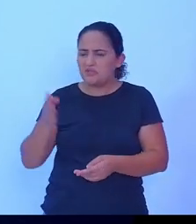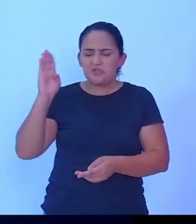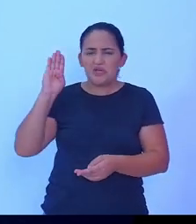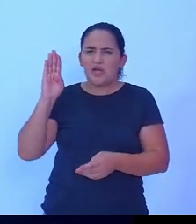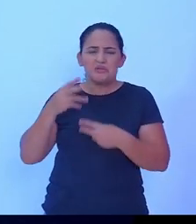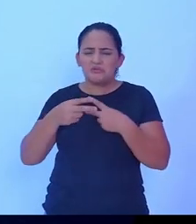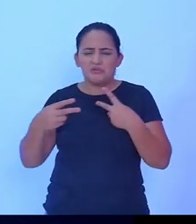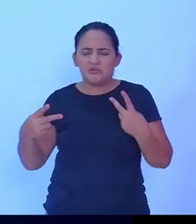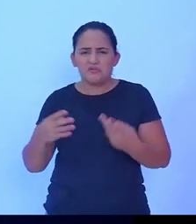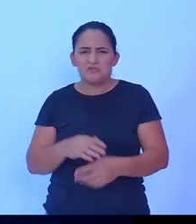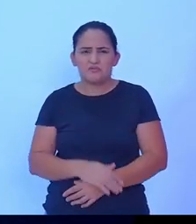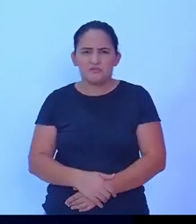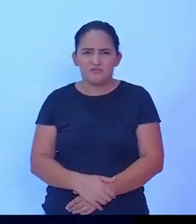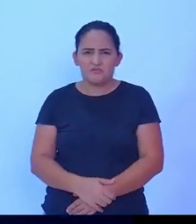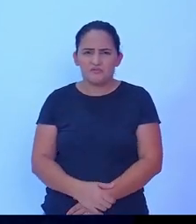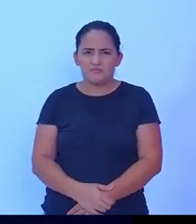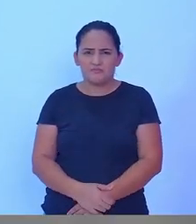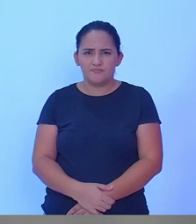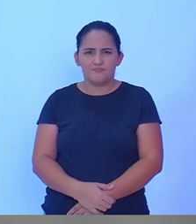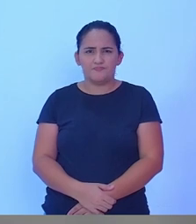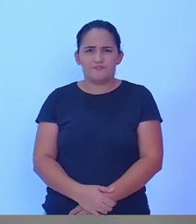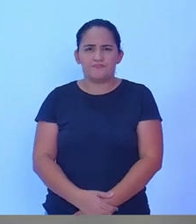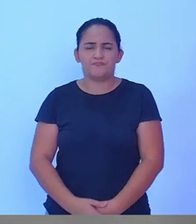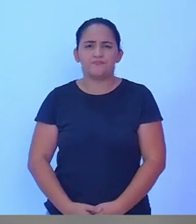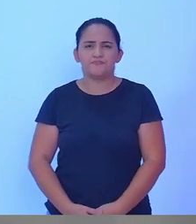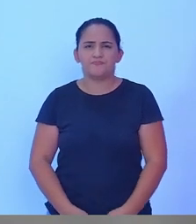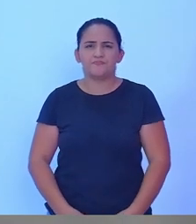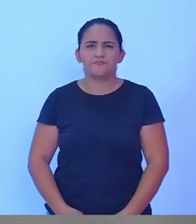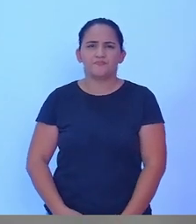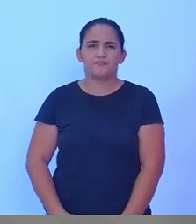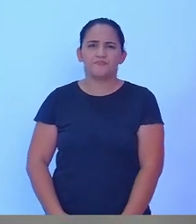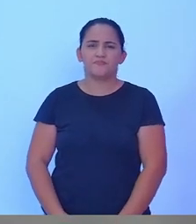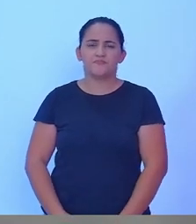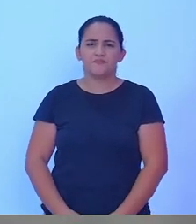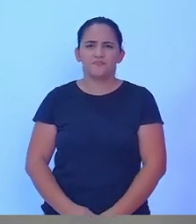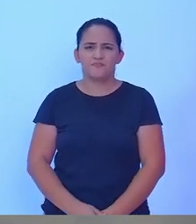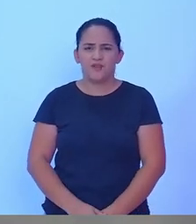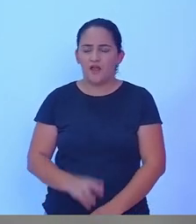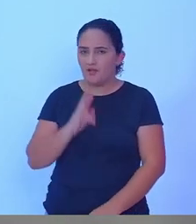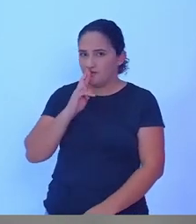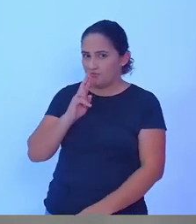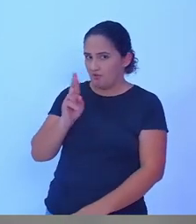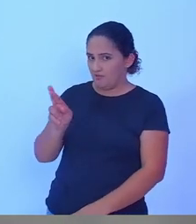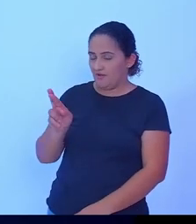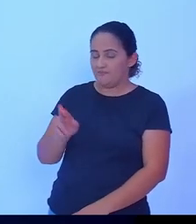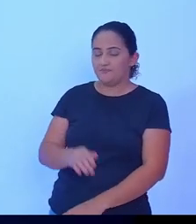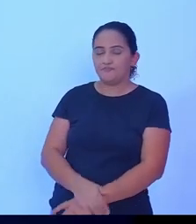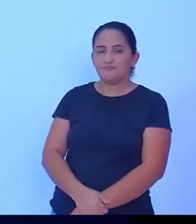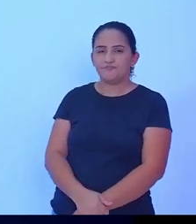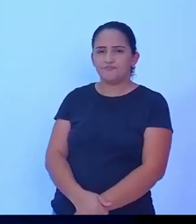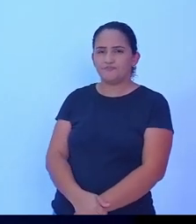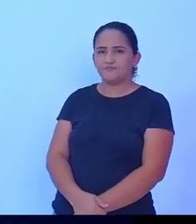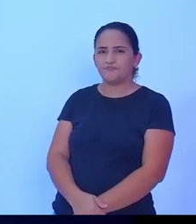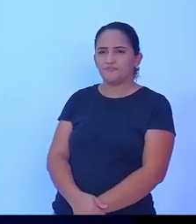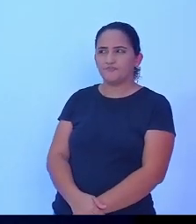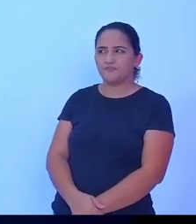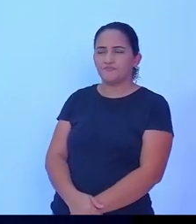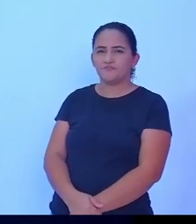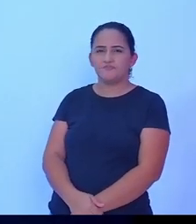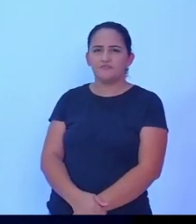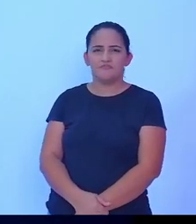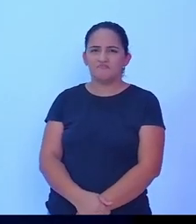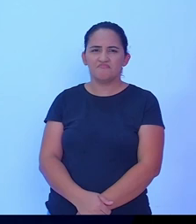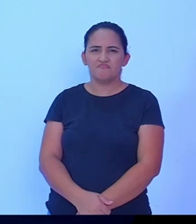candidato Lucindo, para responder o questionamento do Tiago. Veja bem, eu não